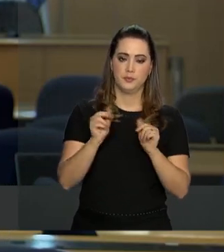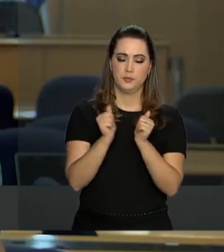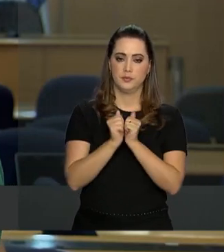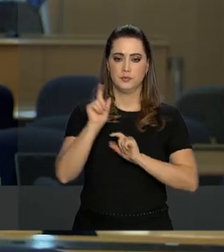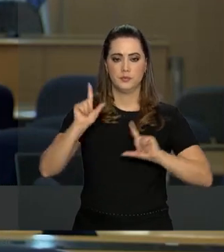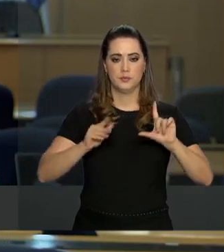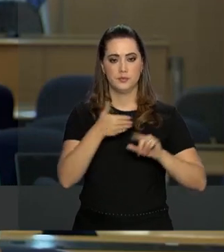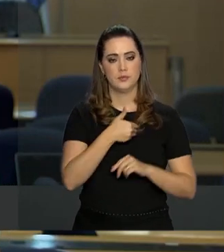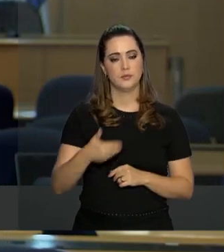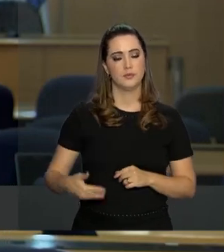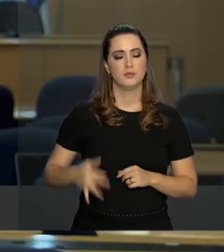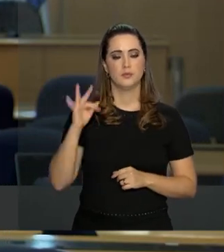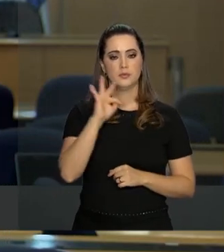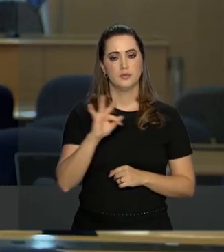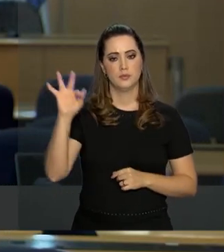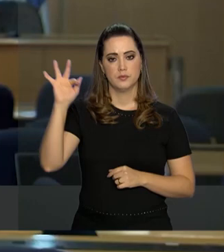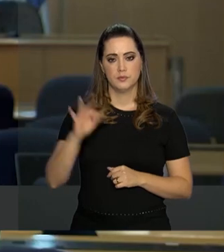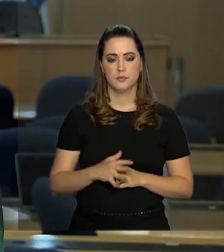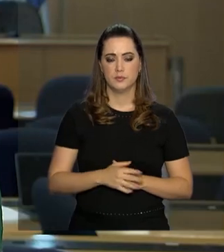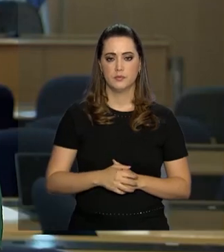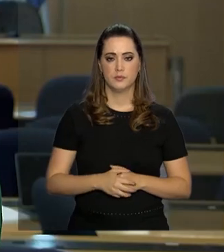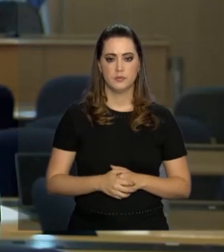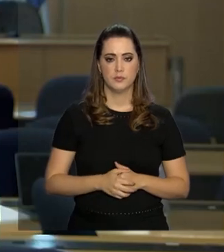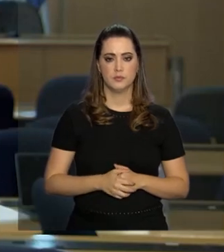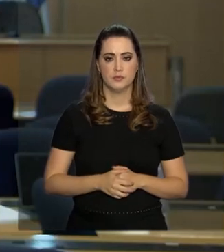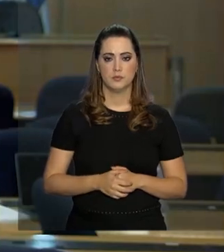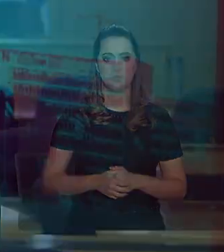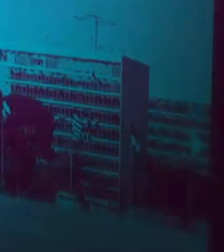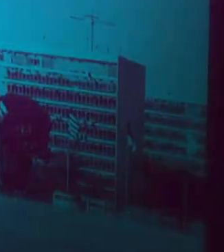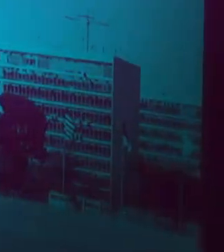Continue com a gente na NBR, a TV do Governo Federal.